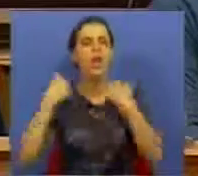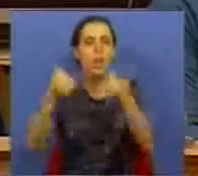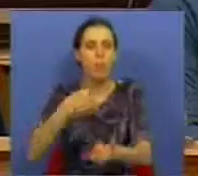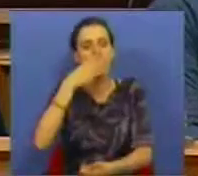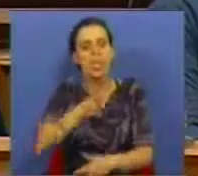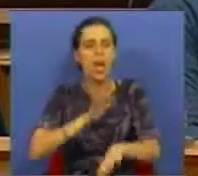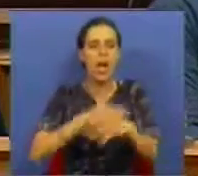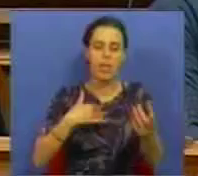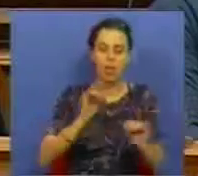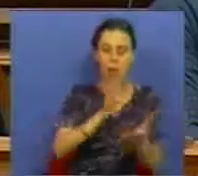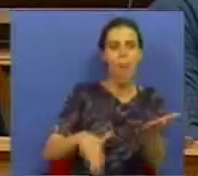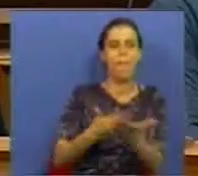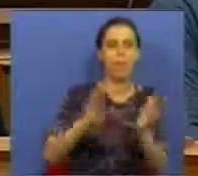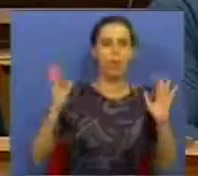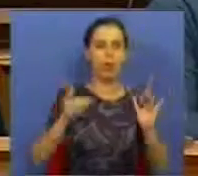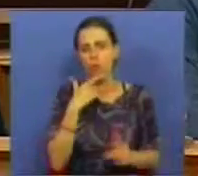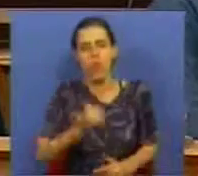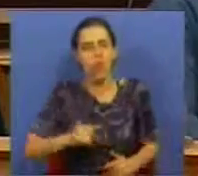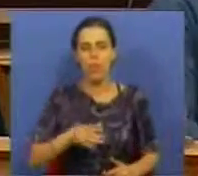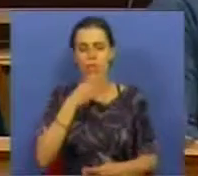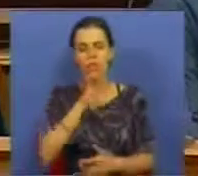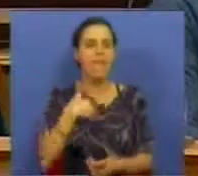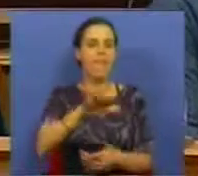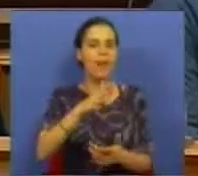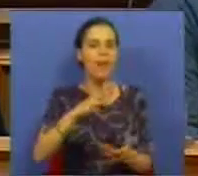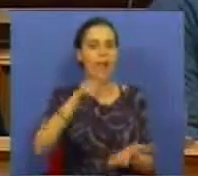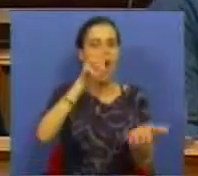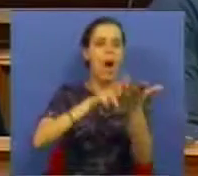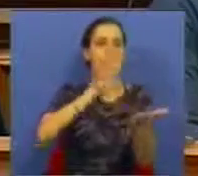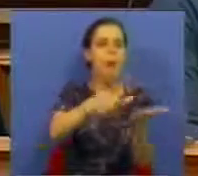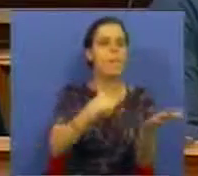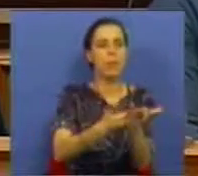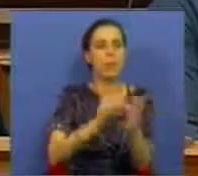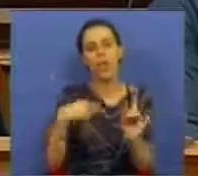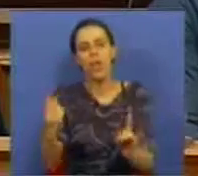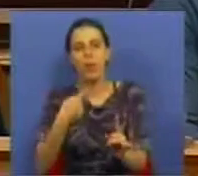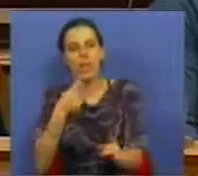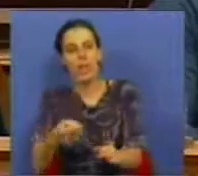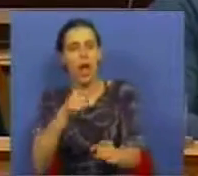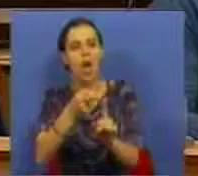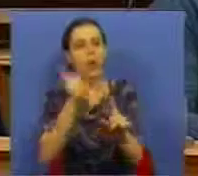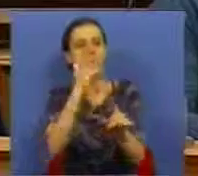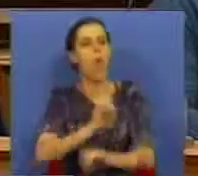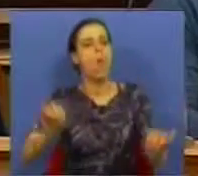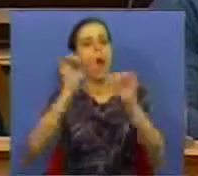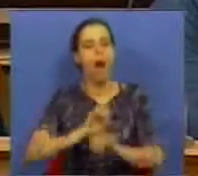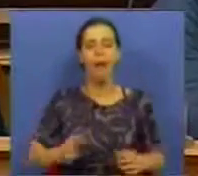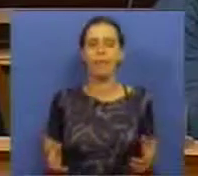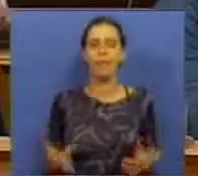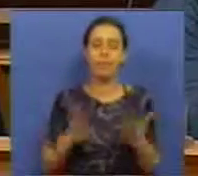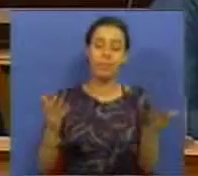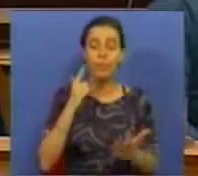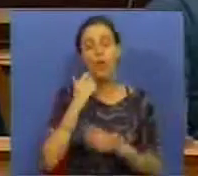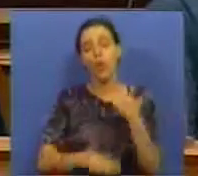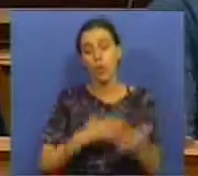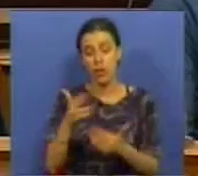dizer que a esquerda não tem propostas. Não pode anunciar que vai aprovar propostas e depois dizer que elas não existem. E